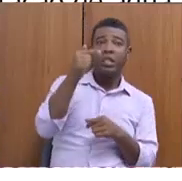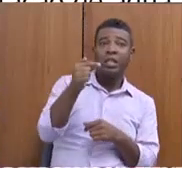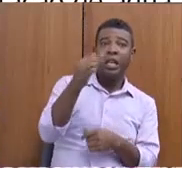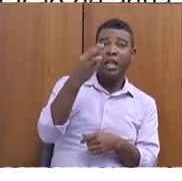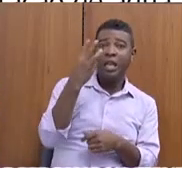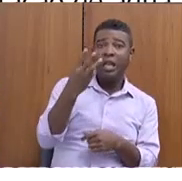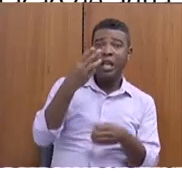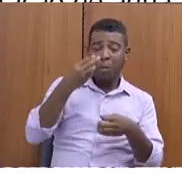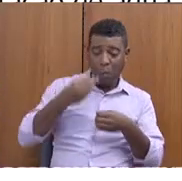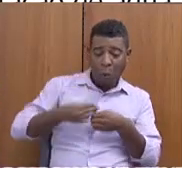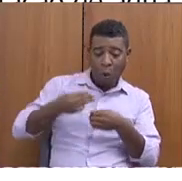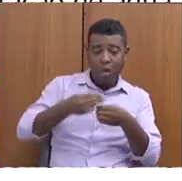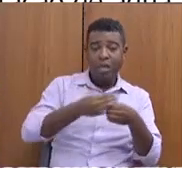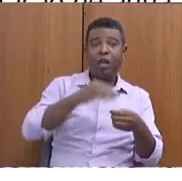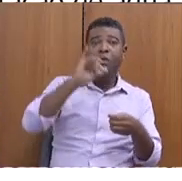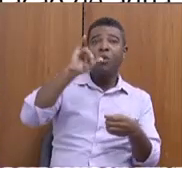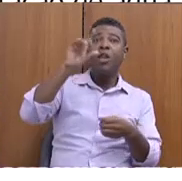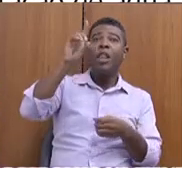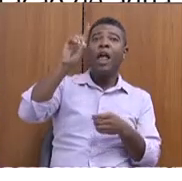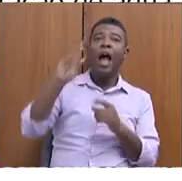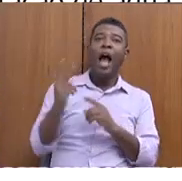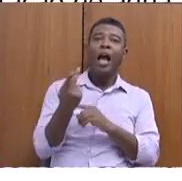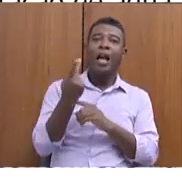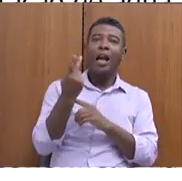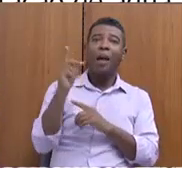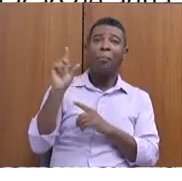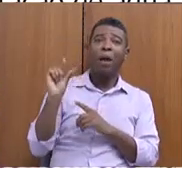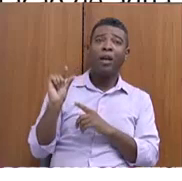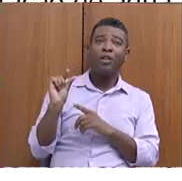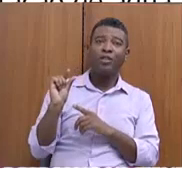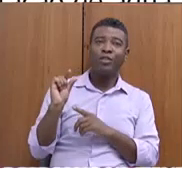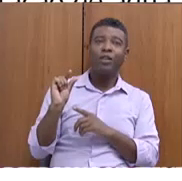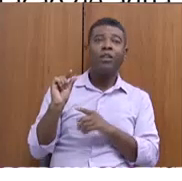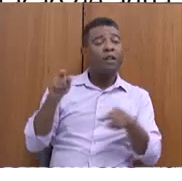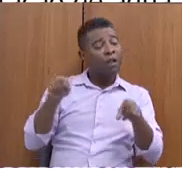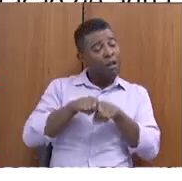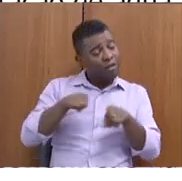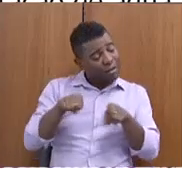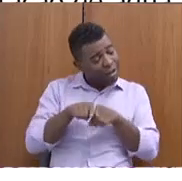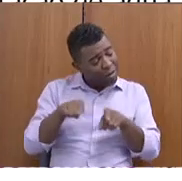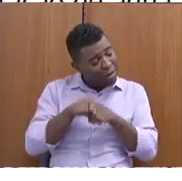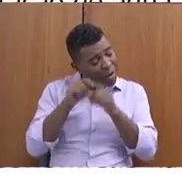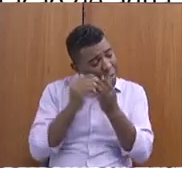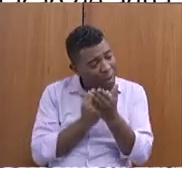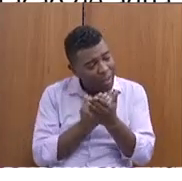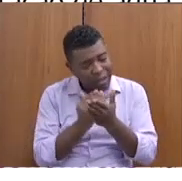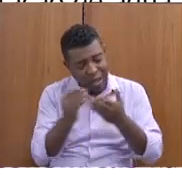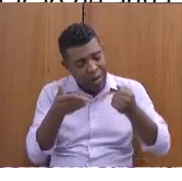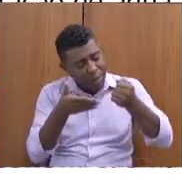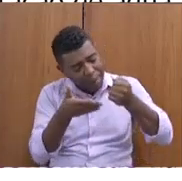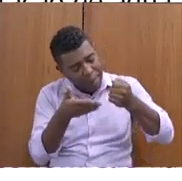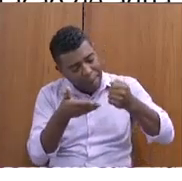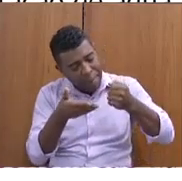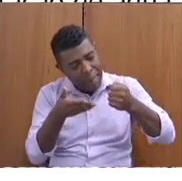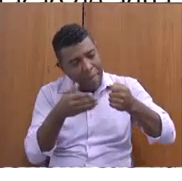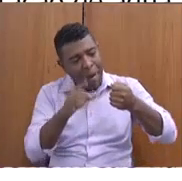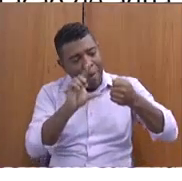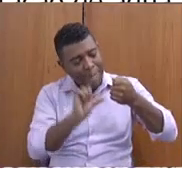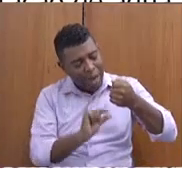baixo, mas já planejando e começando a execução para os municípios de IDH médio, nós temos